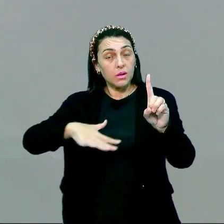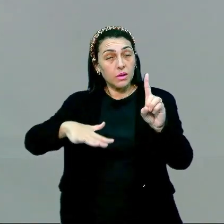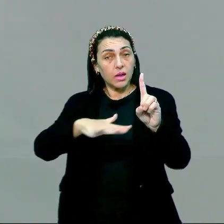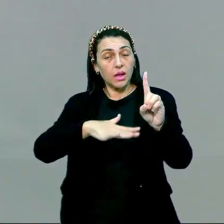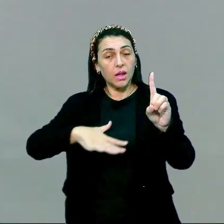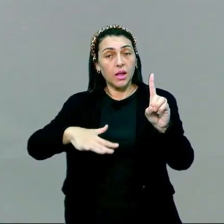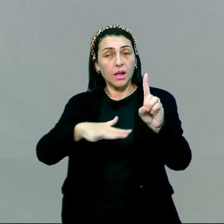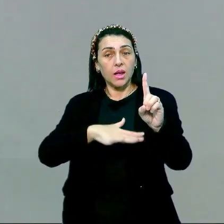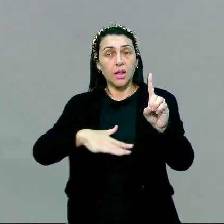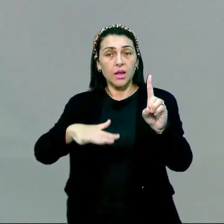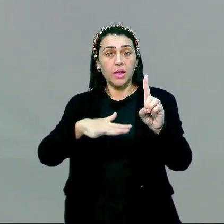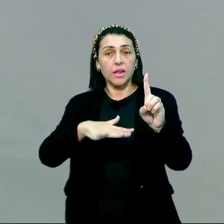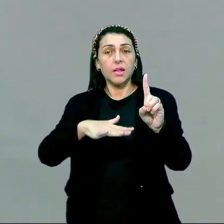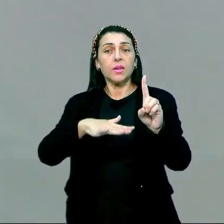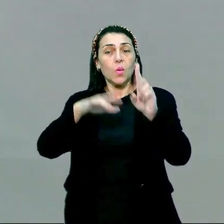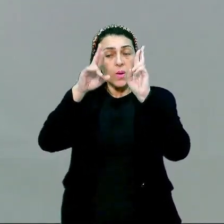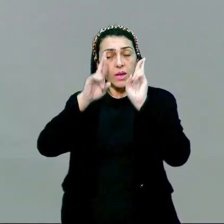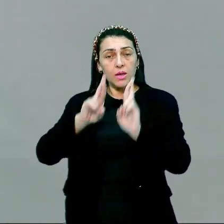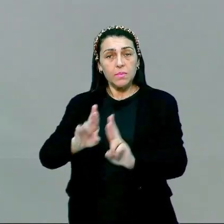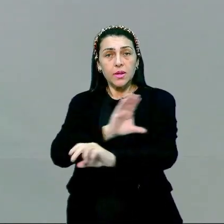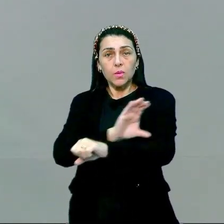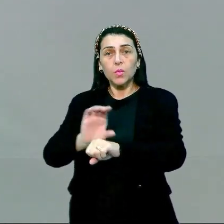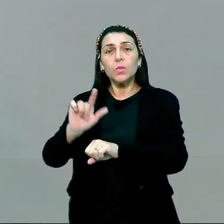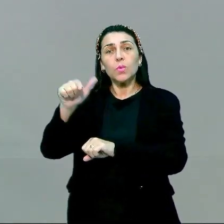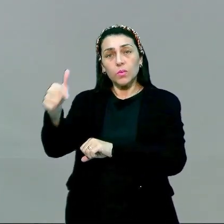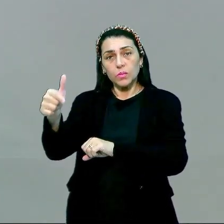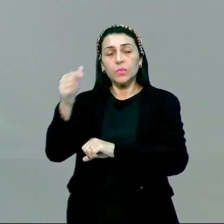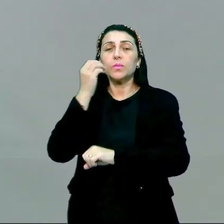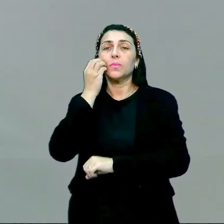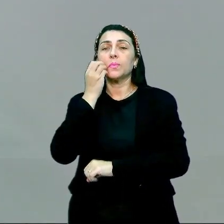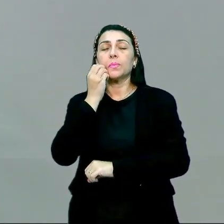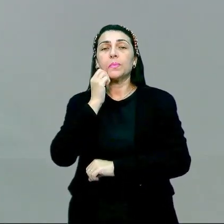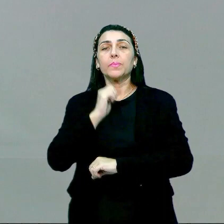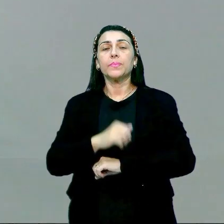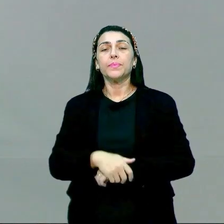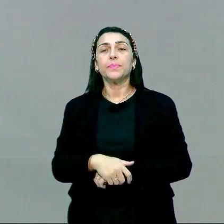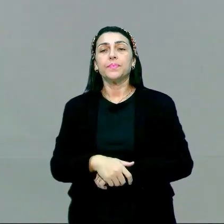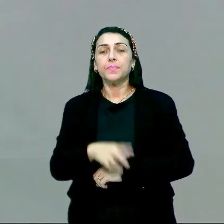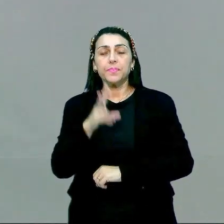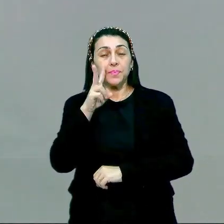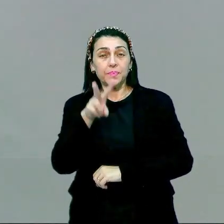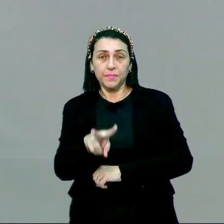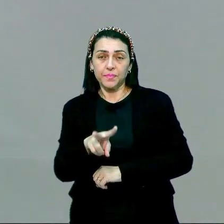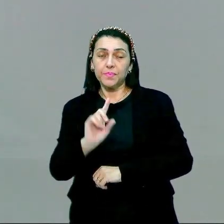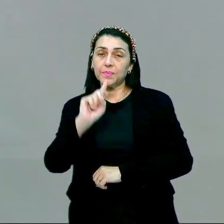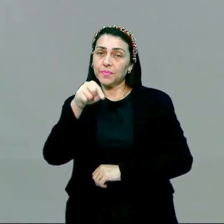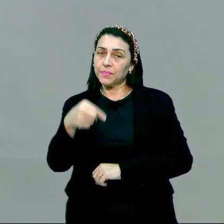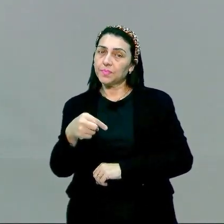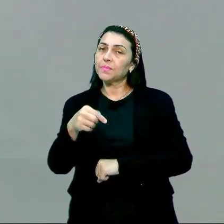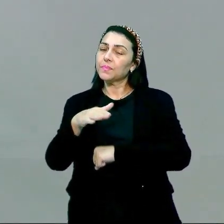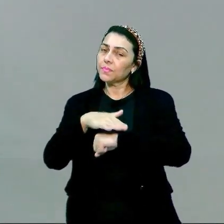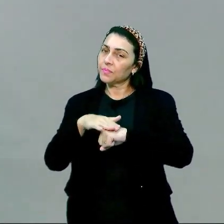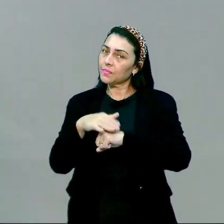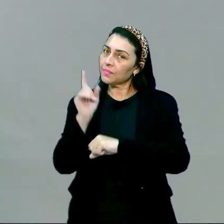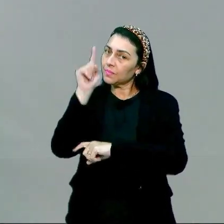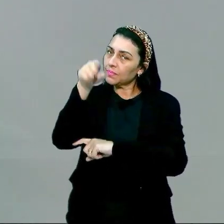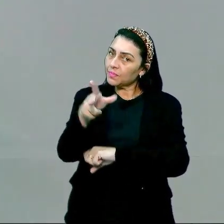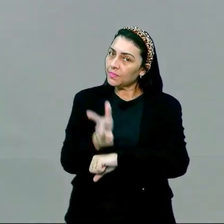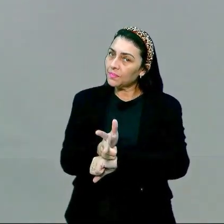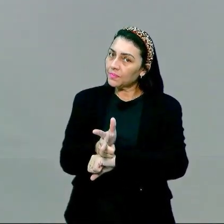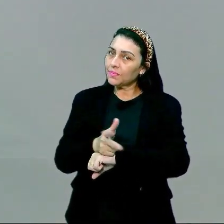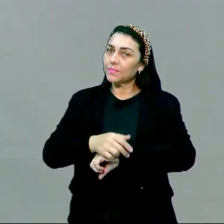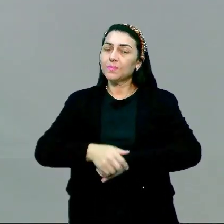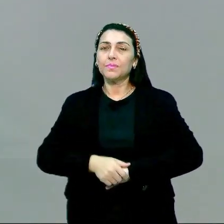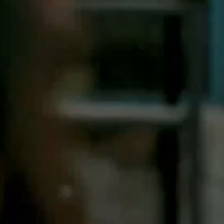da tolerância e o respeito à cultura do outro, né? Vamos ver, galera? Depois a gente comenta. Vídeo na